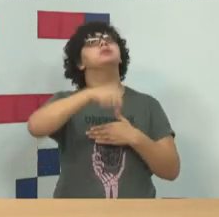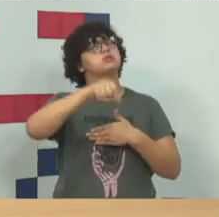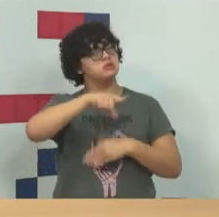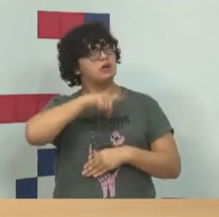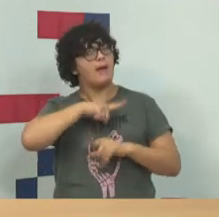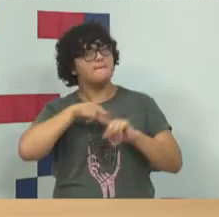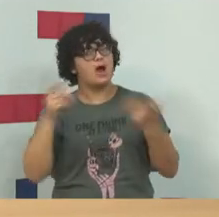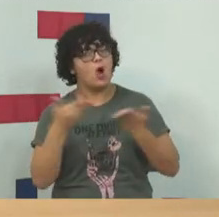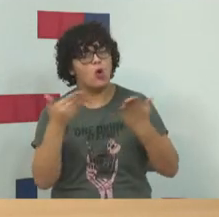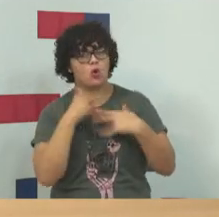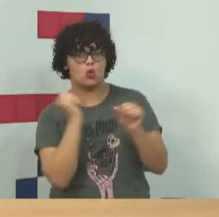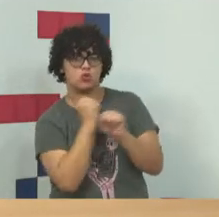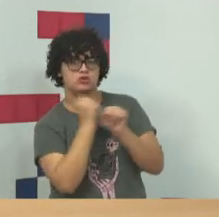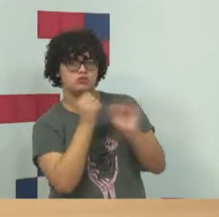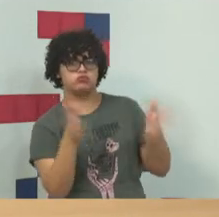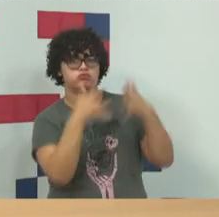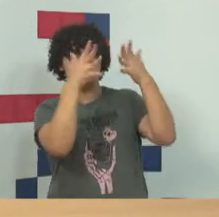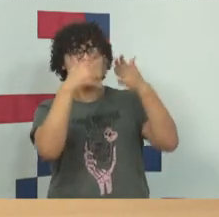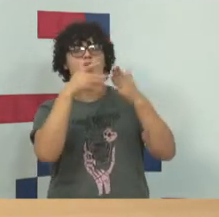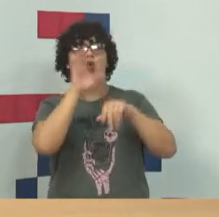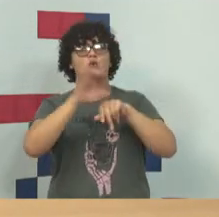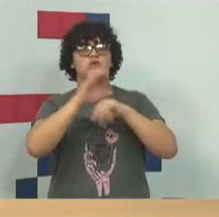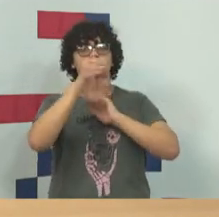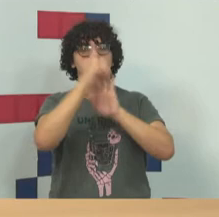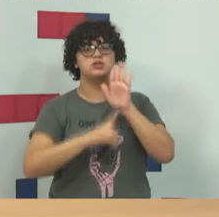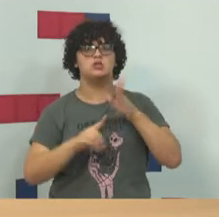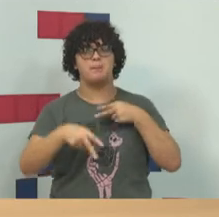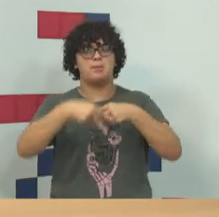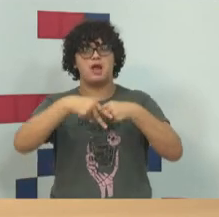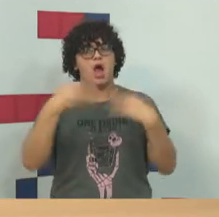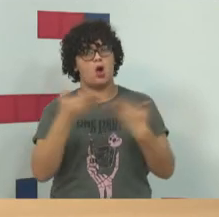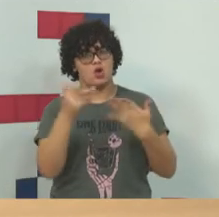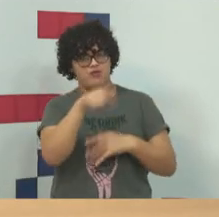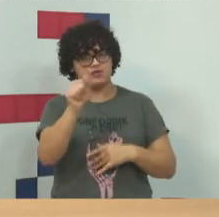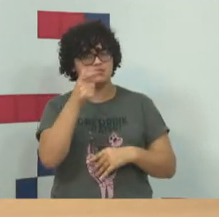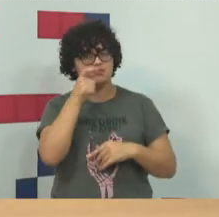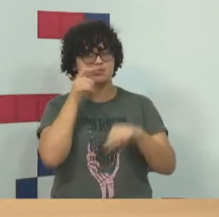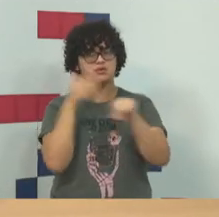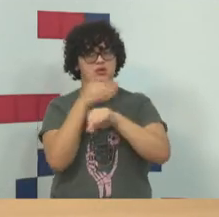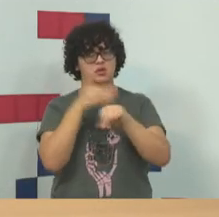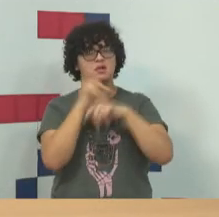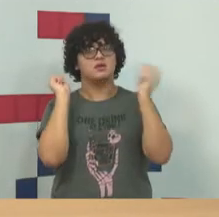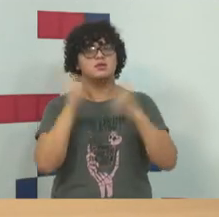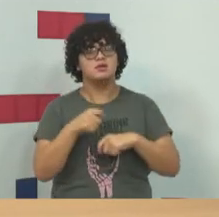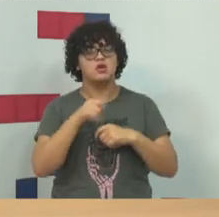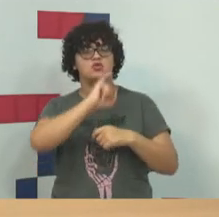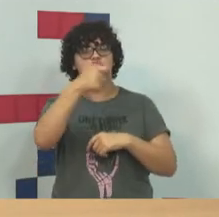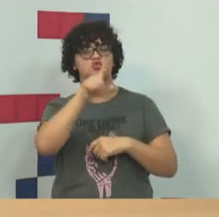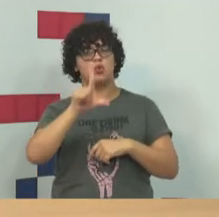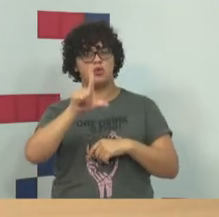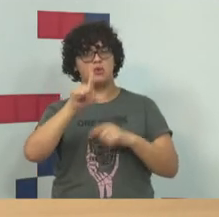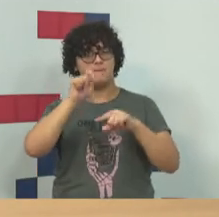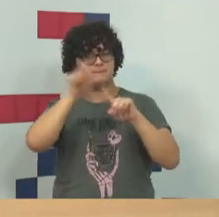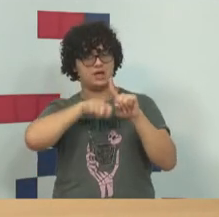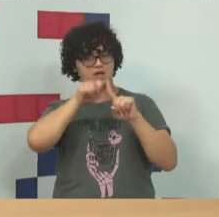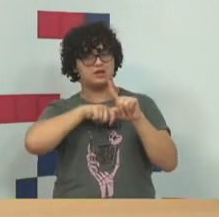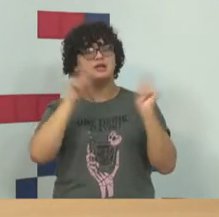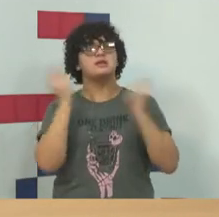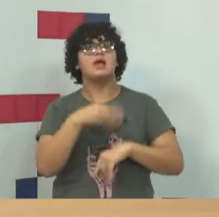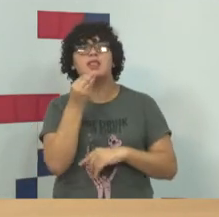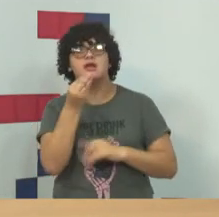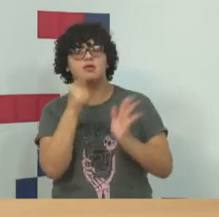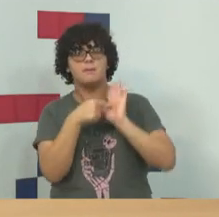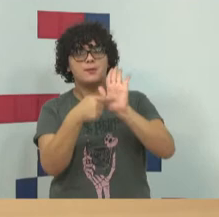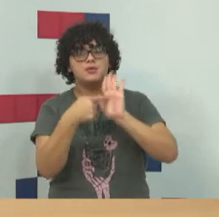construção de um curso de direito penal, como vai acontecer a partir de... Vocês vão ter acesso se tiverem interesse, a partir de julho, é uma construção para tentar